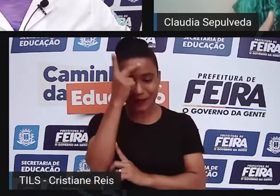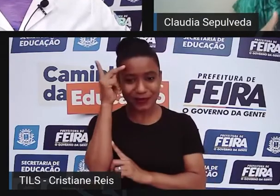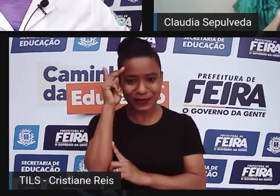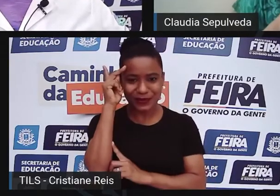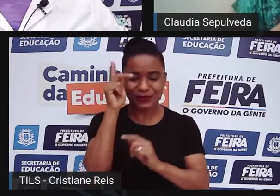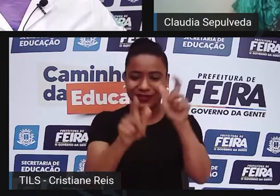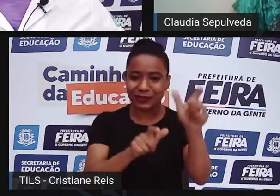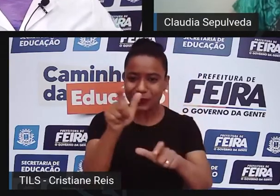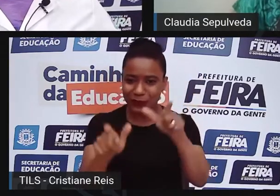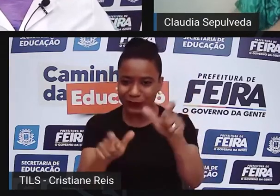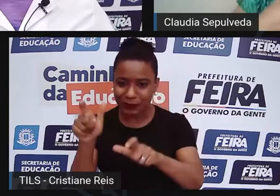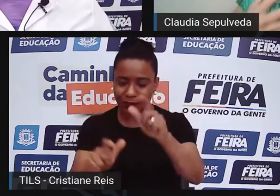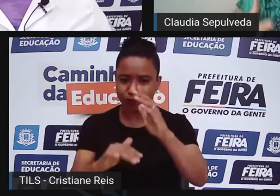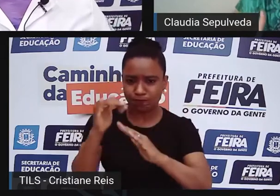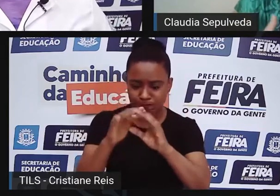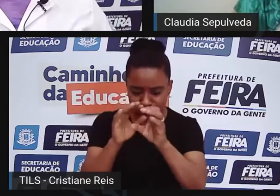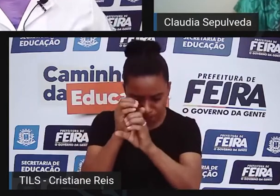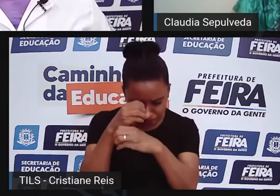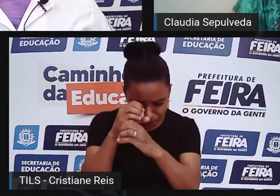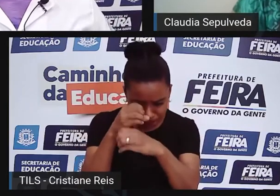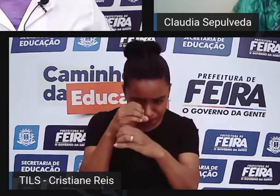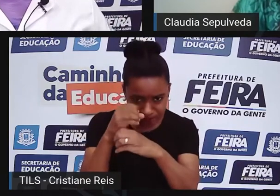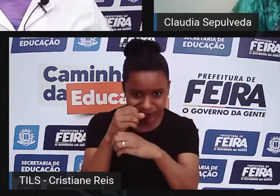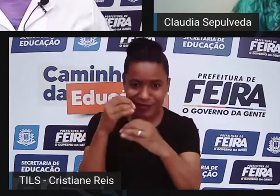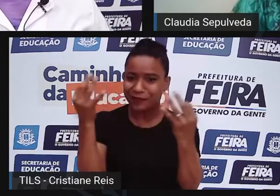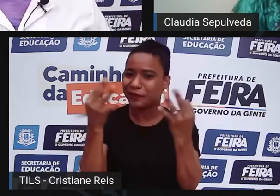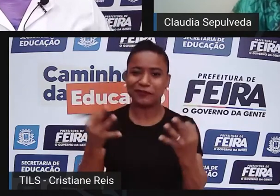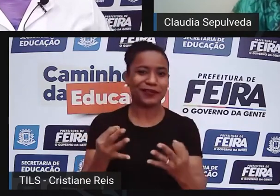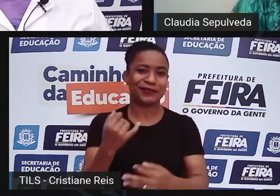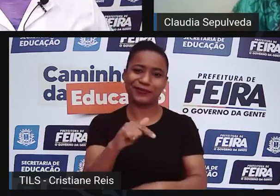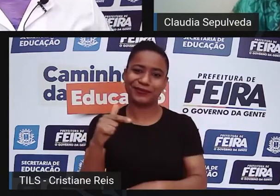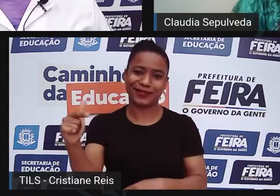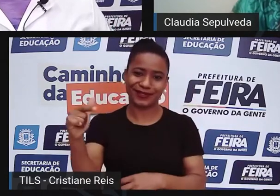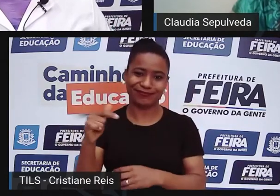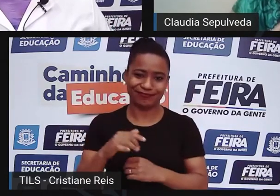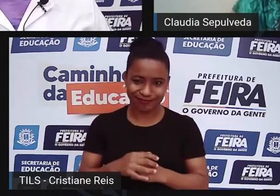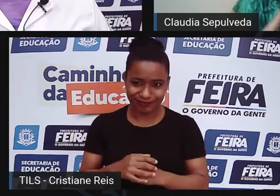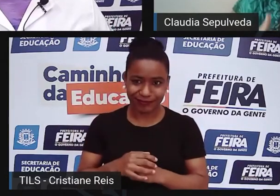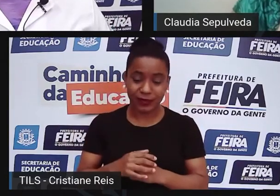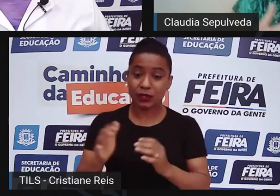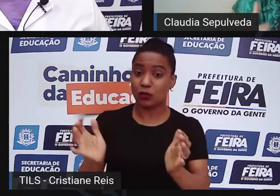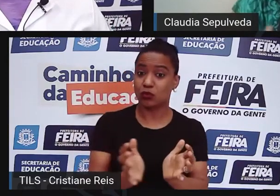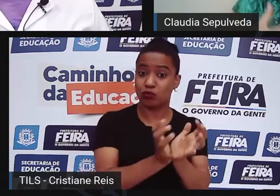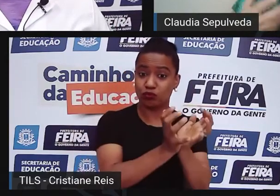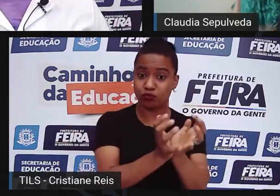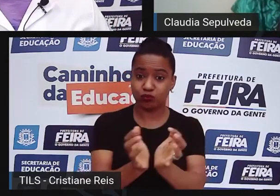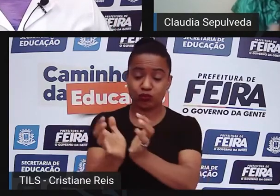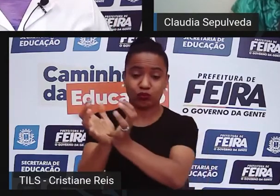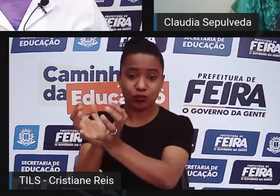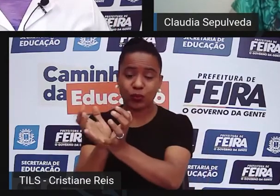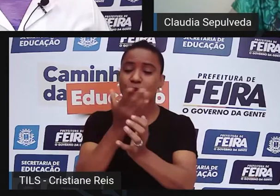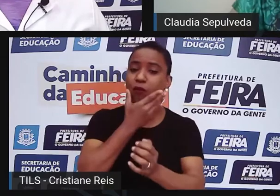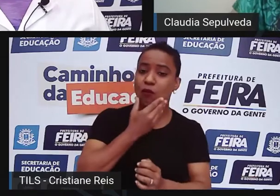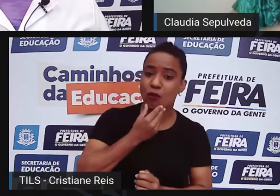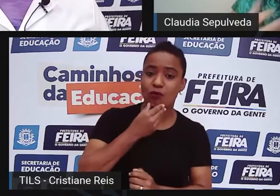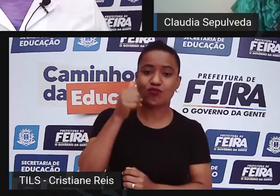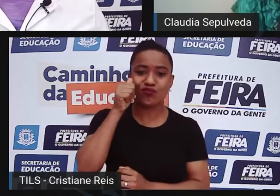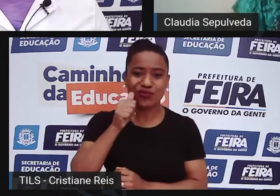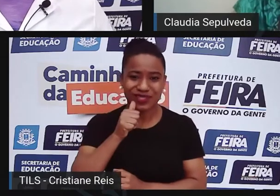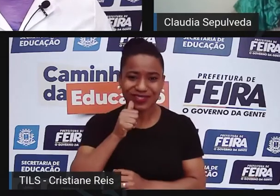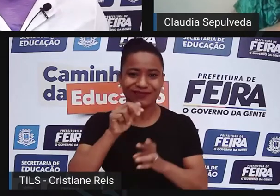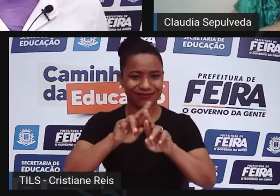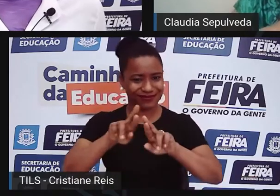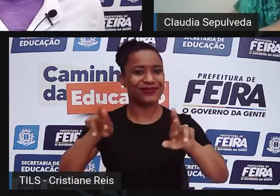dominaram a produção dessa ciência durante muito tempo. Então, essa ciência é feita por homens, por mulheres, né? Que